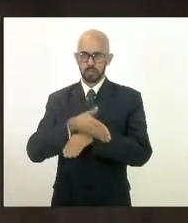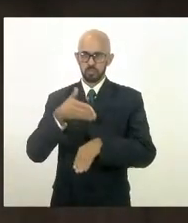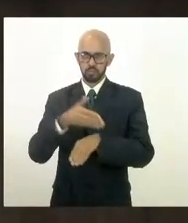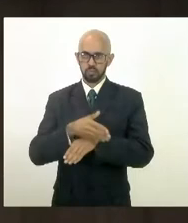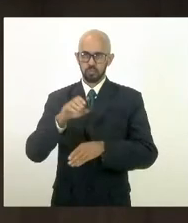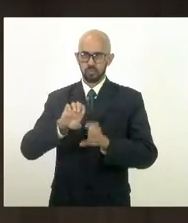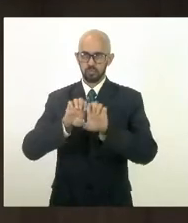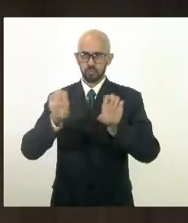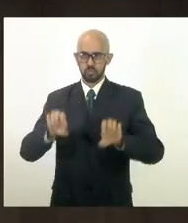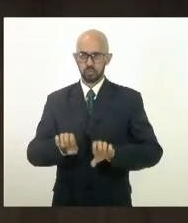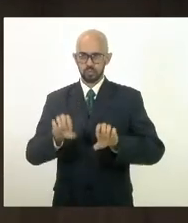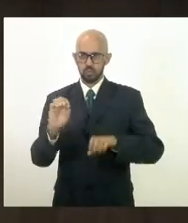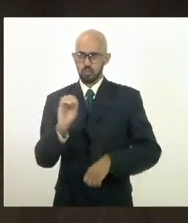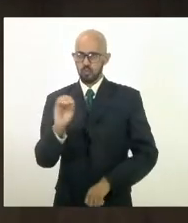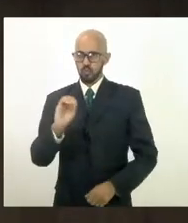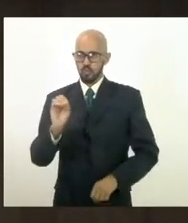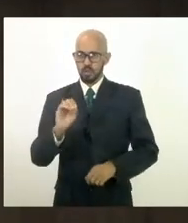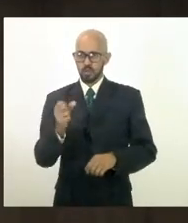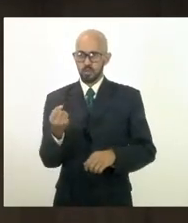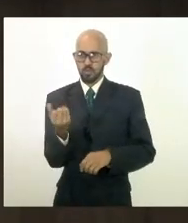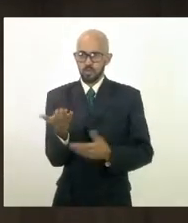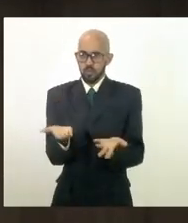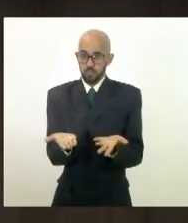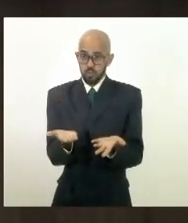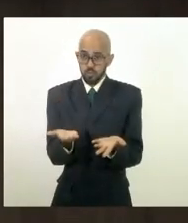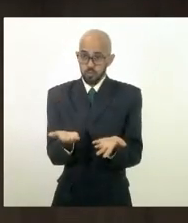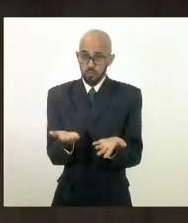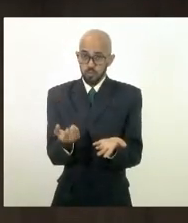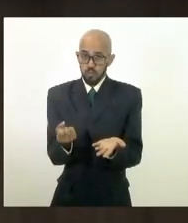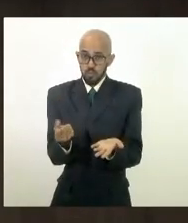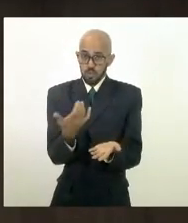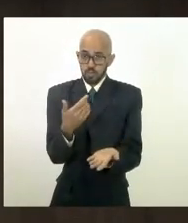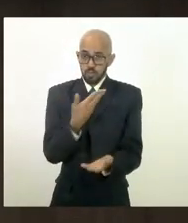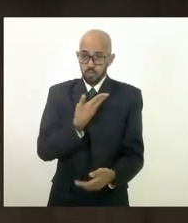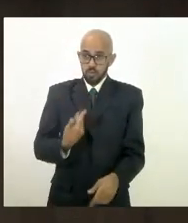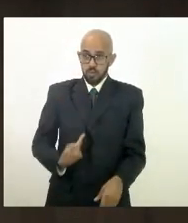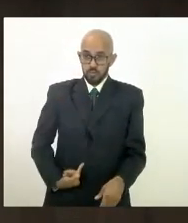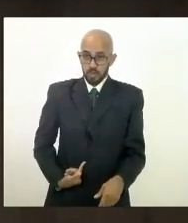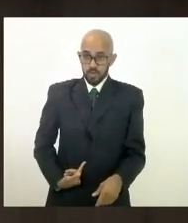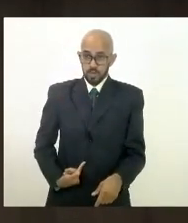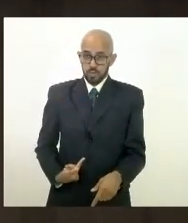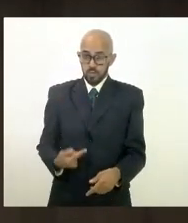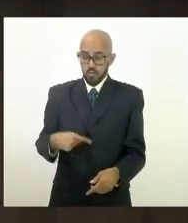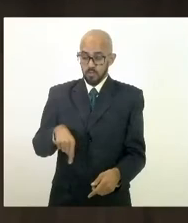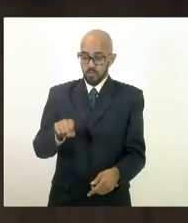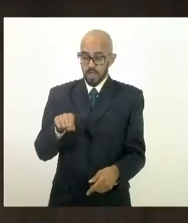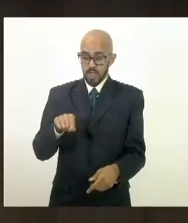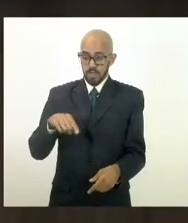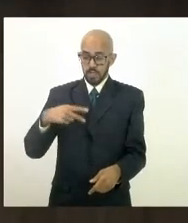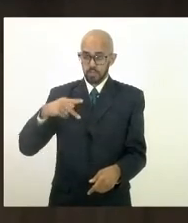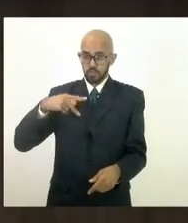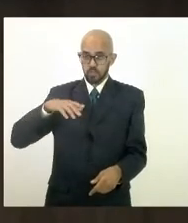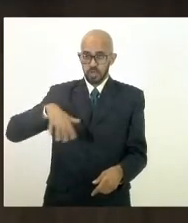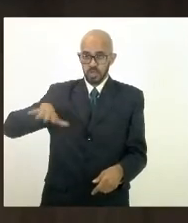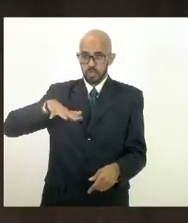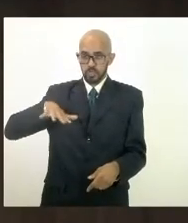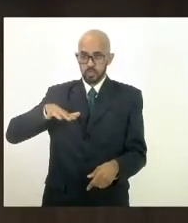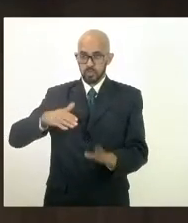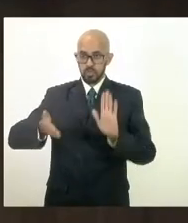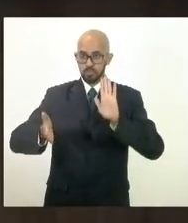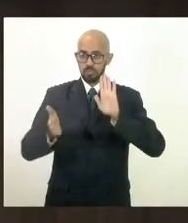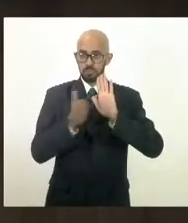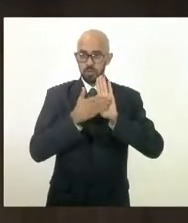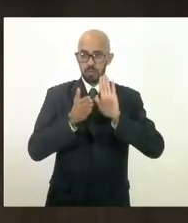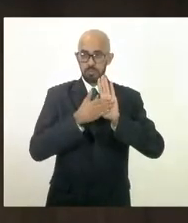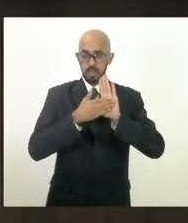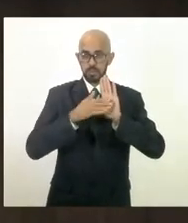infraestrutura então quando chega um governador na sua região e promete mais de